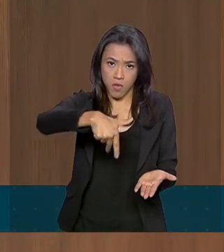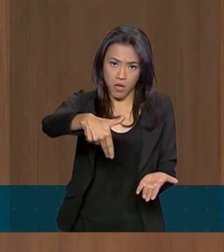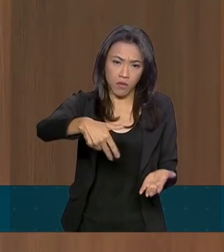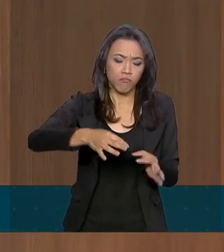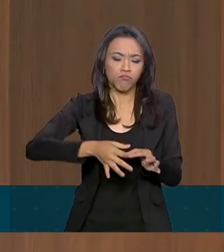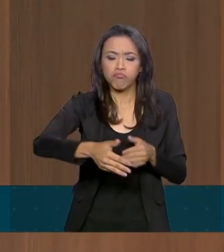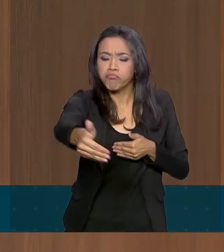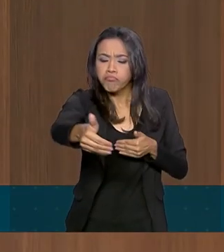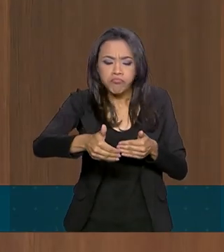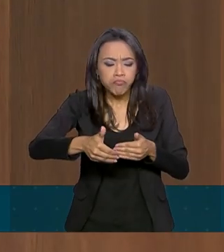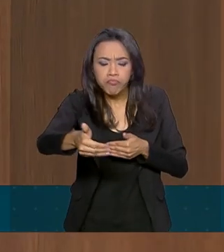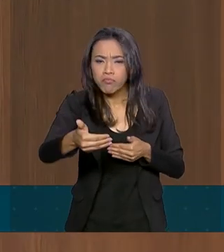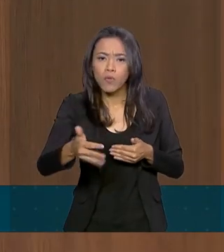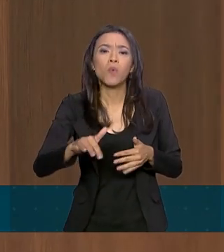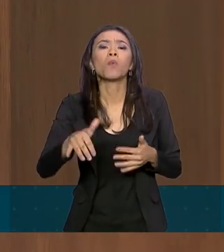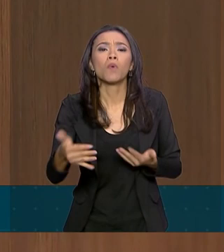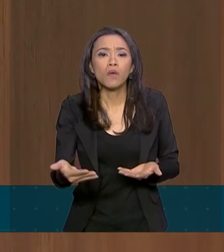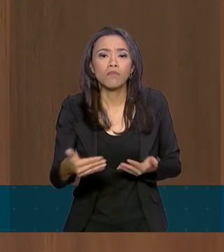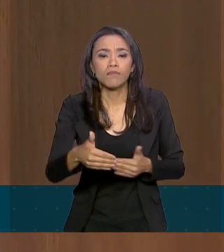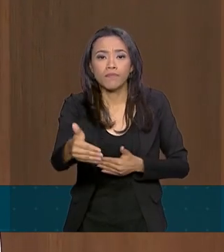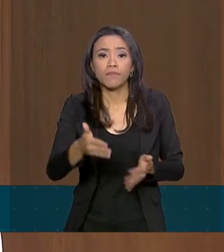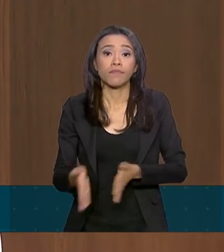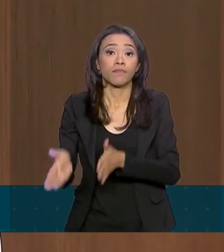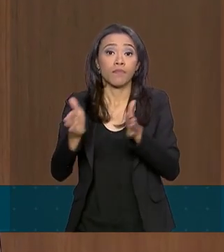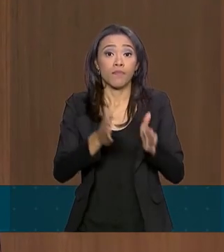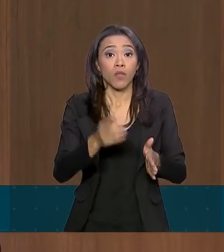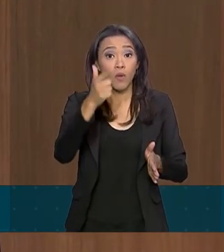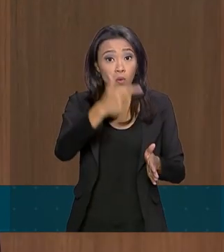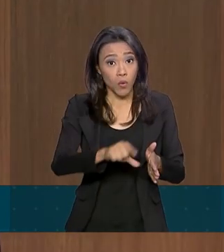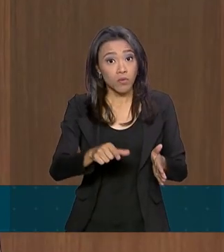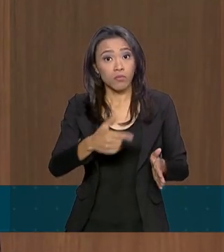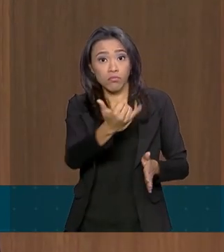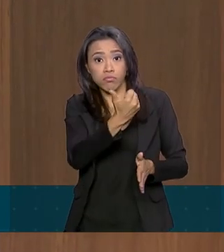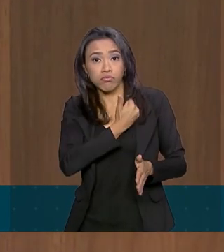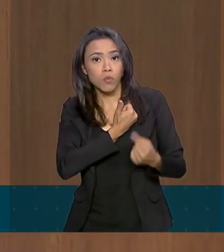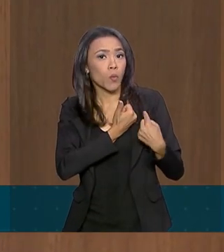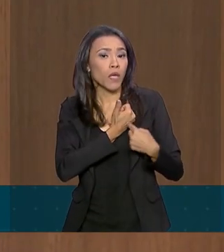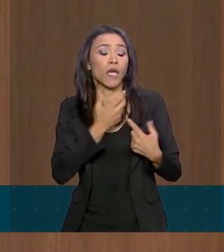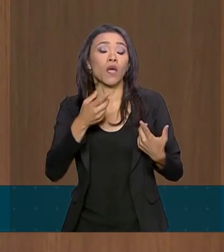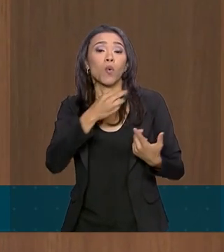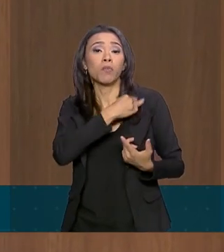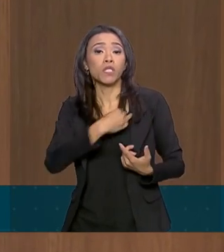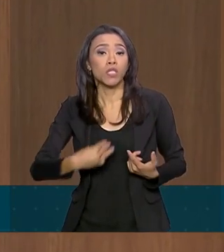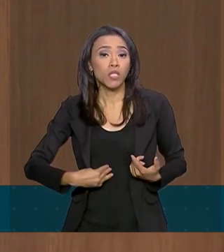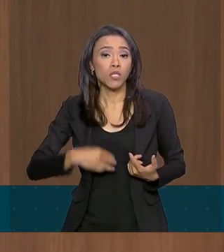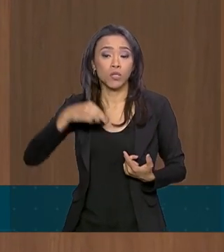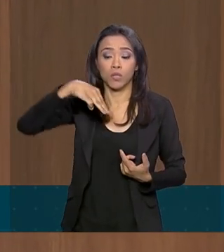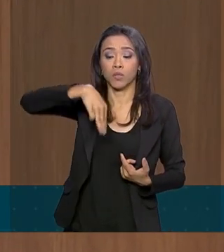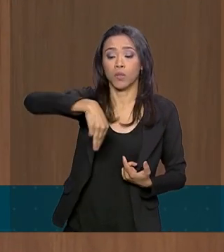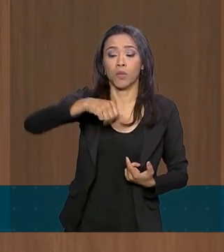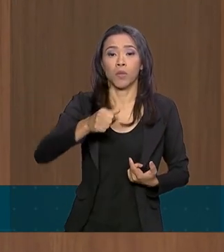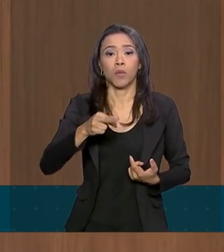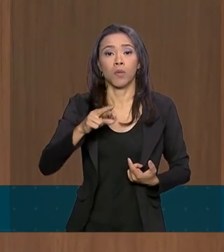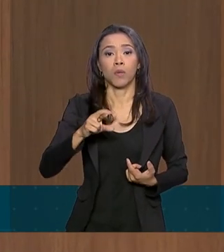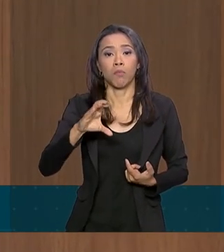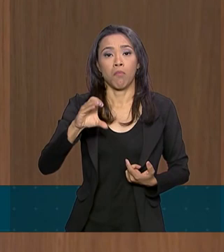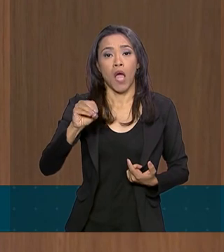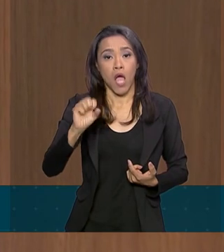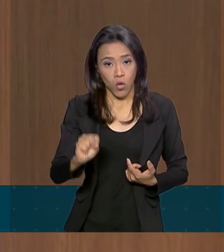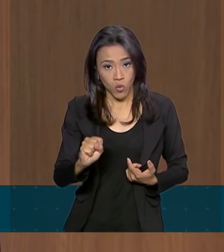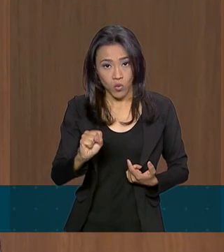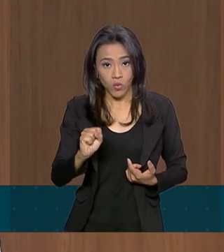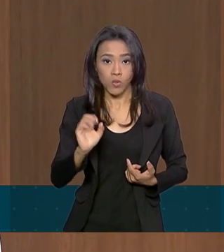-voz, a gente recebeu a informação que o ministro Marcos Pontes foi internado em Brasília. Queria saber se o senhor tem algo a comentar, sabendo disso, os